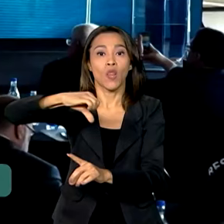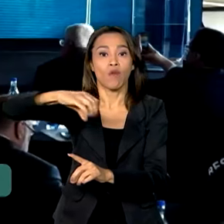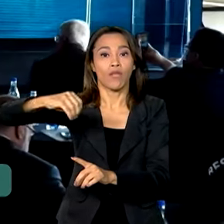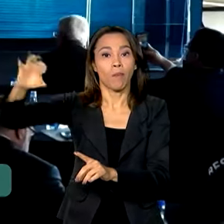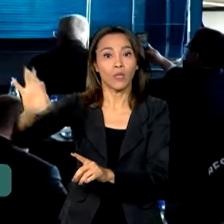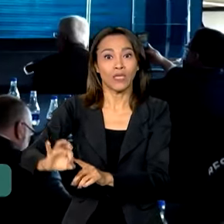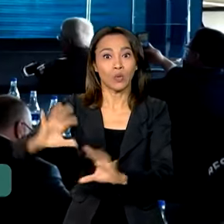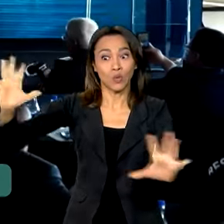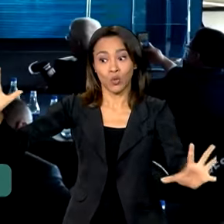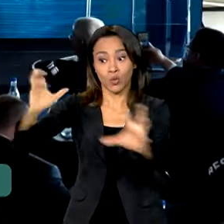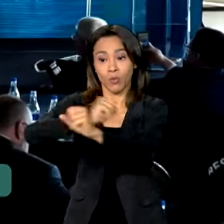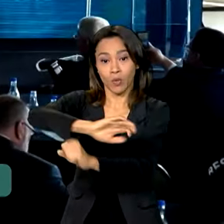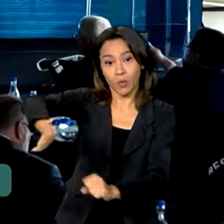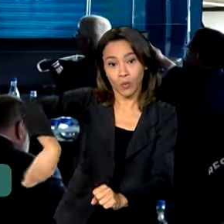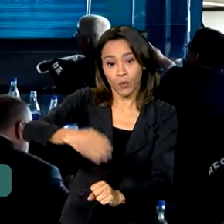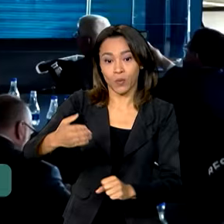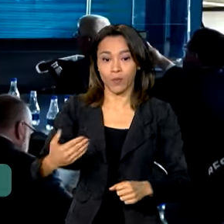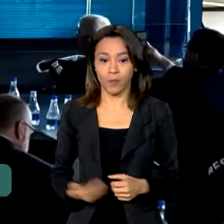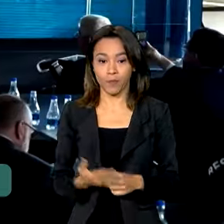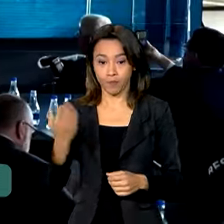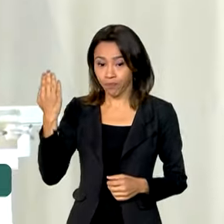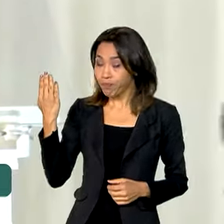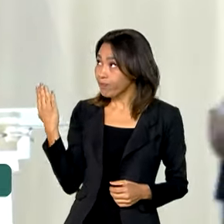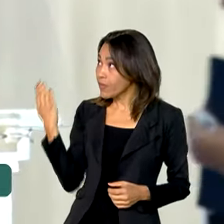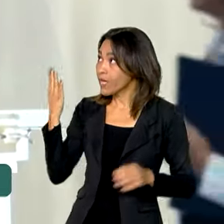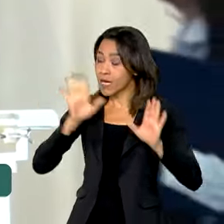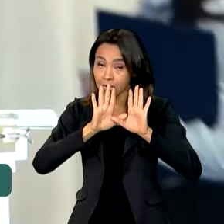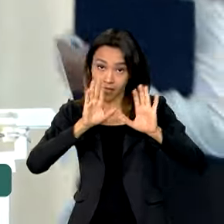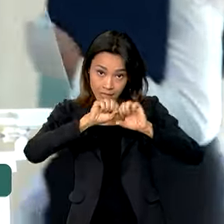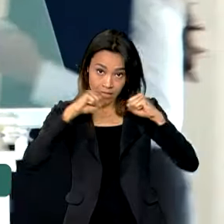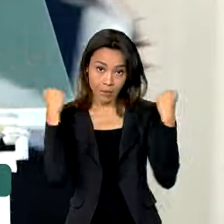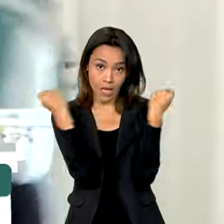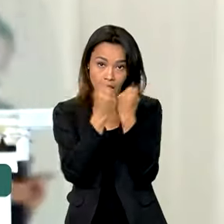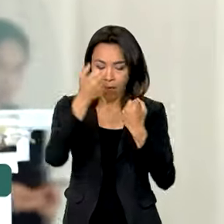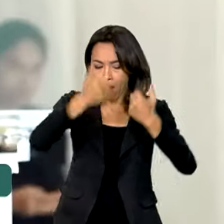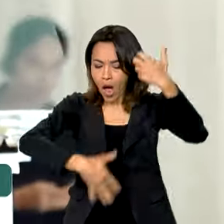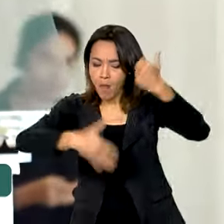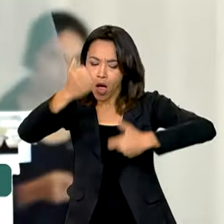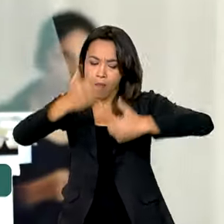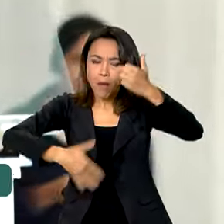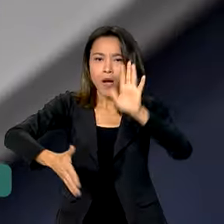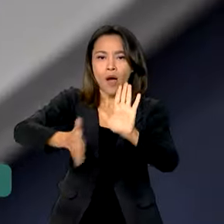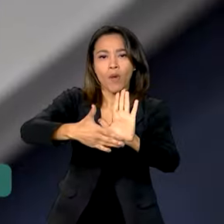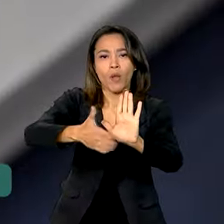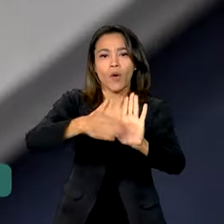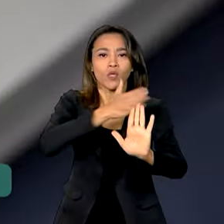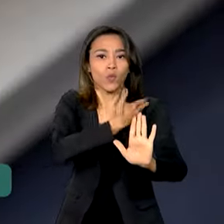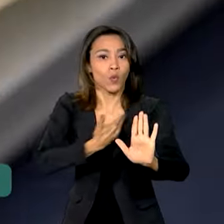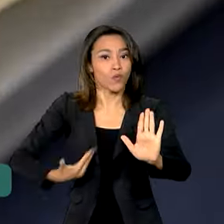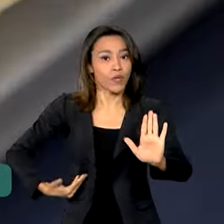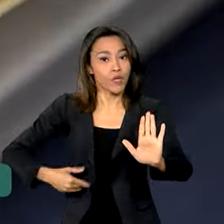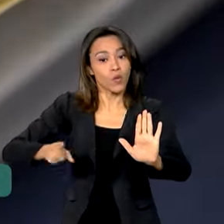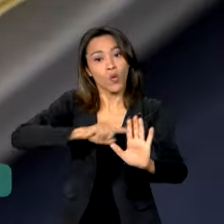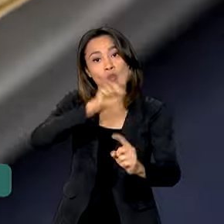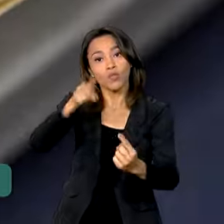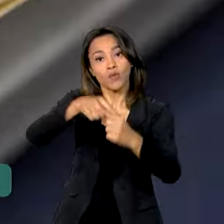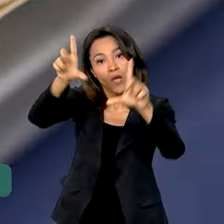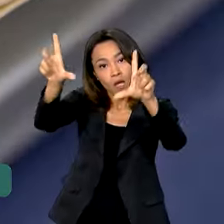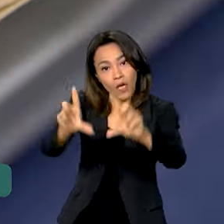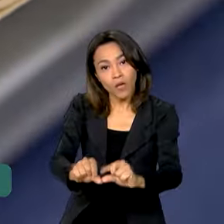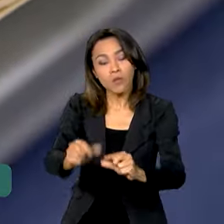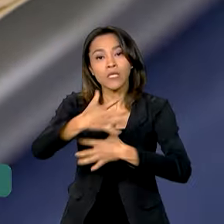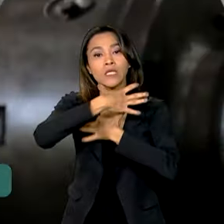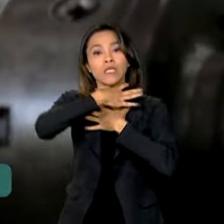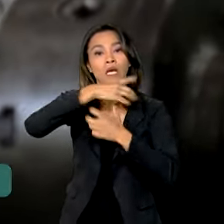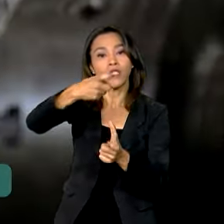total. O seminário Juros por Educação discutiu a proposta do governo federal de reduzir os juros da dívida